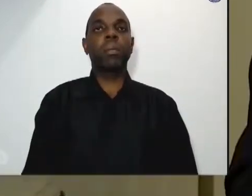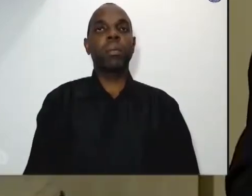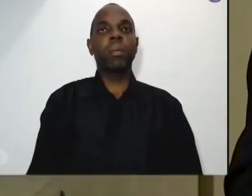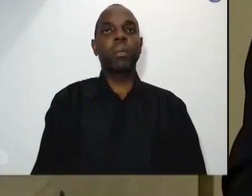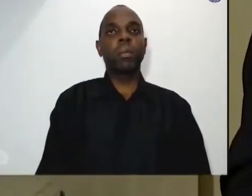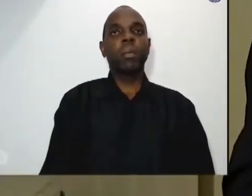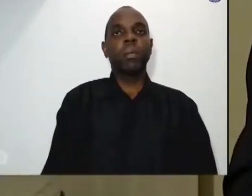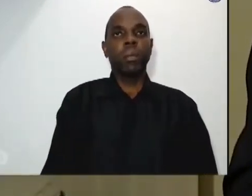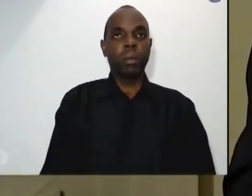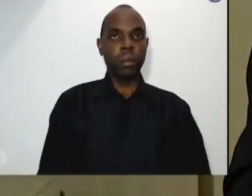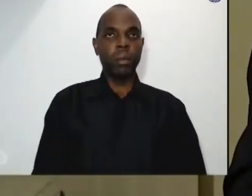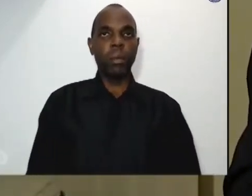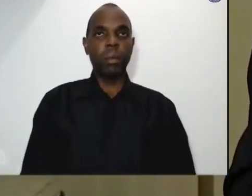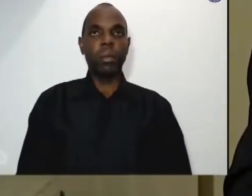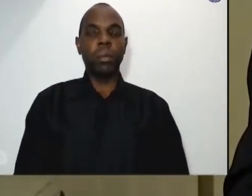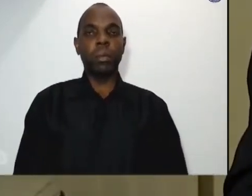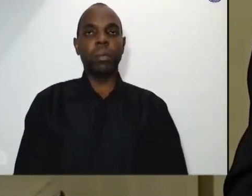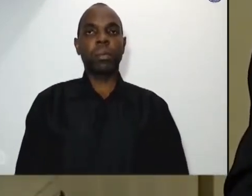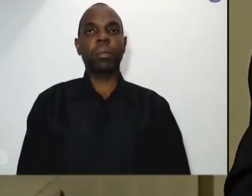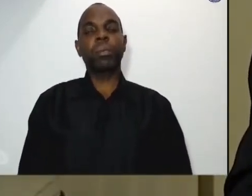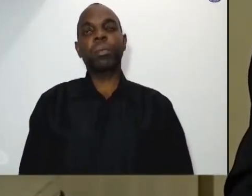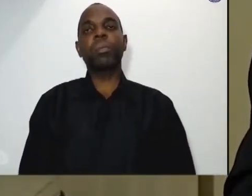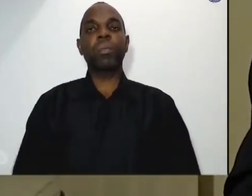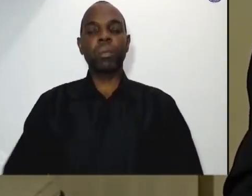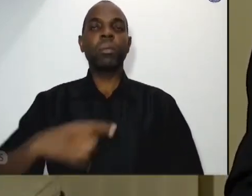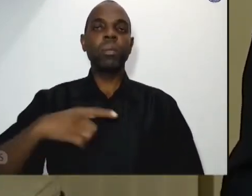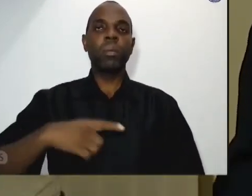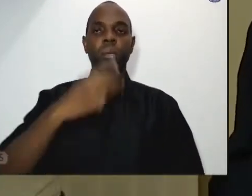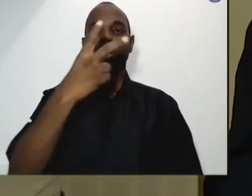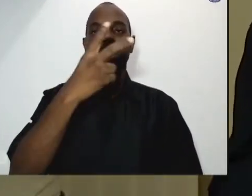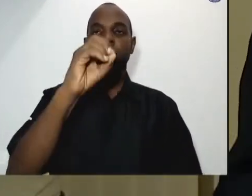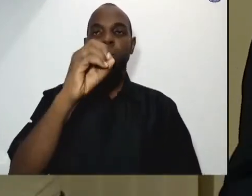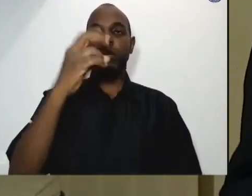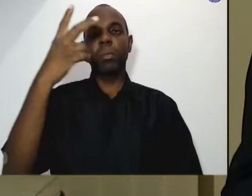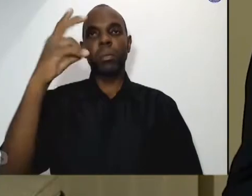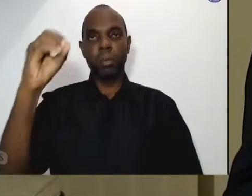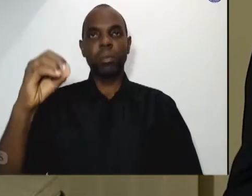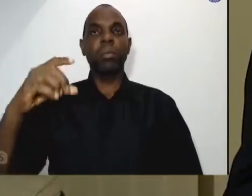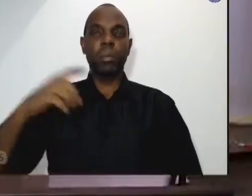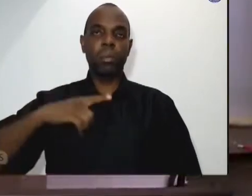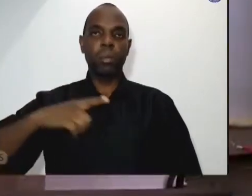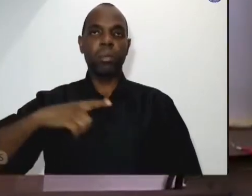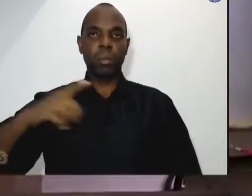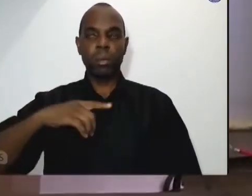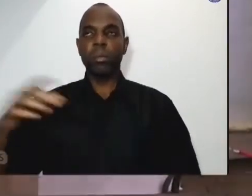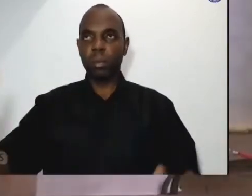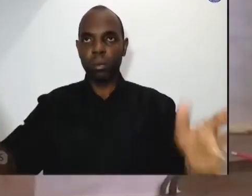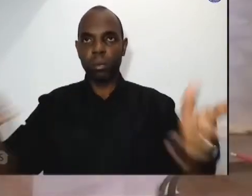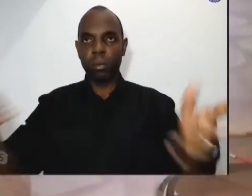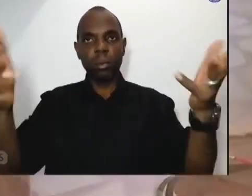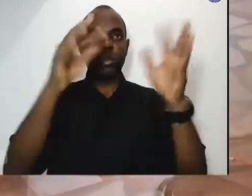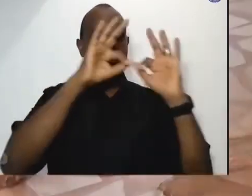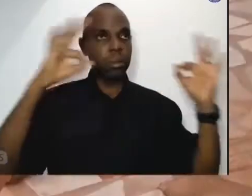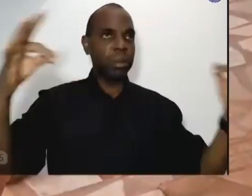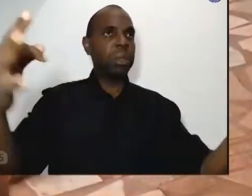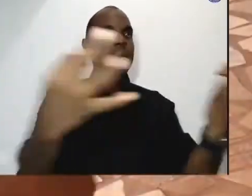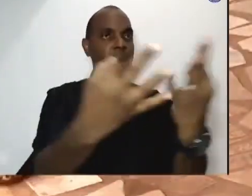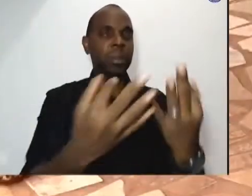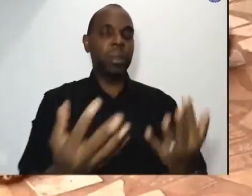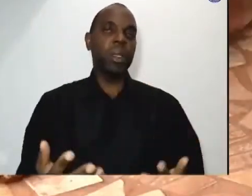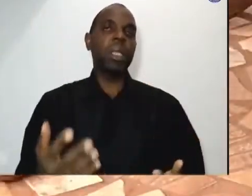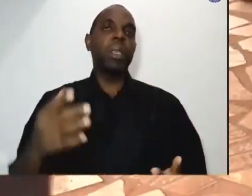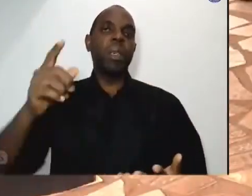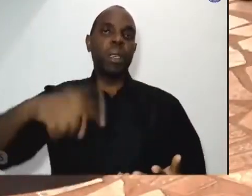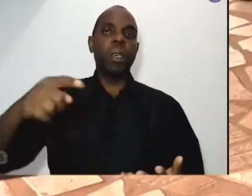A campanha da fraternidade de 2020 é assim um grande convite para ver Jesus no outro.